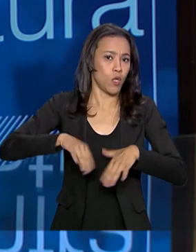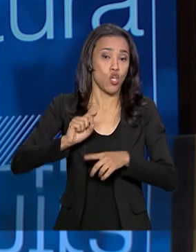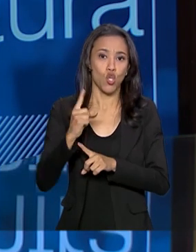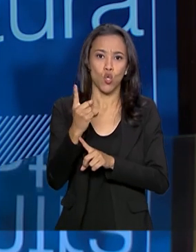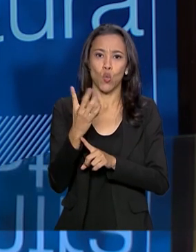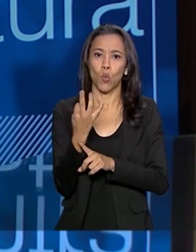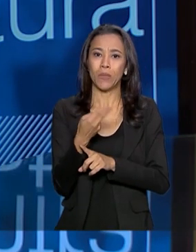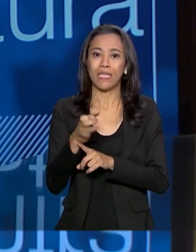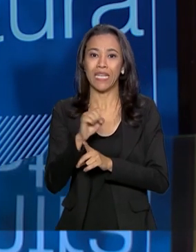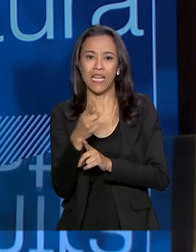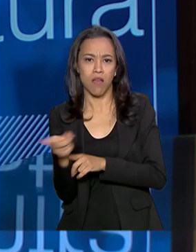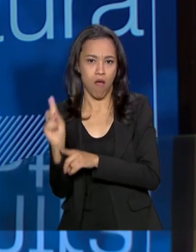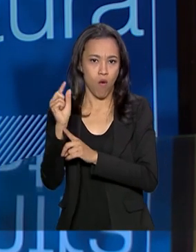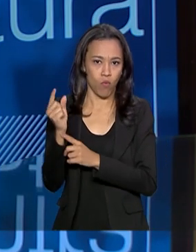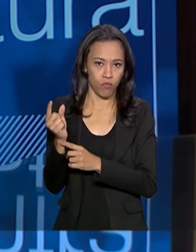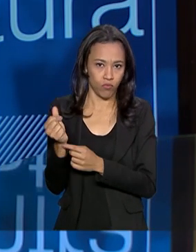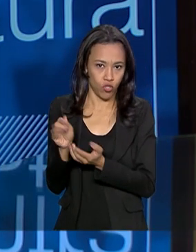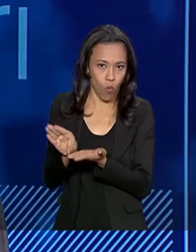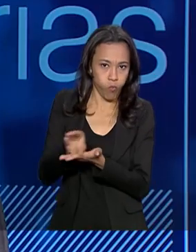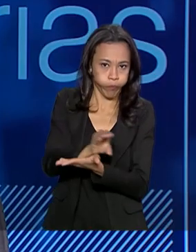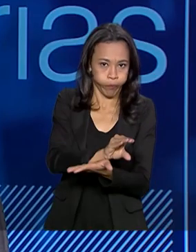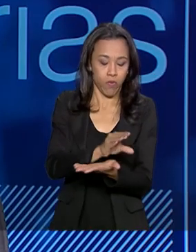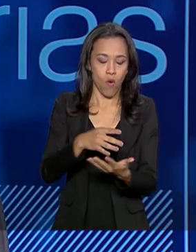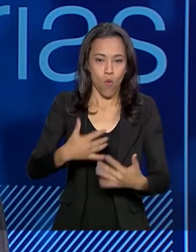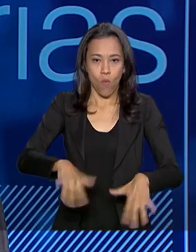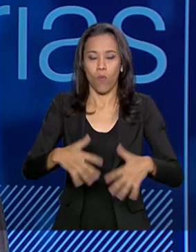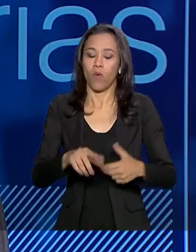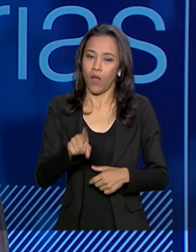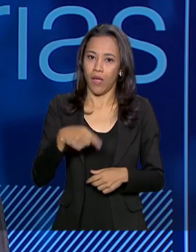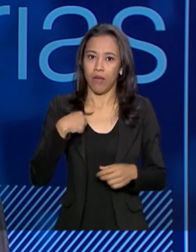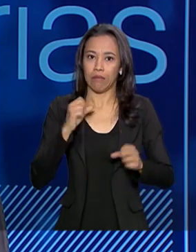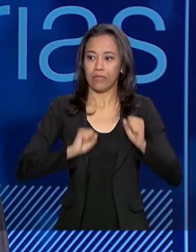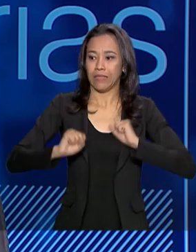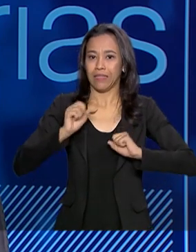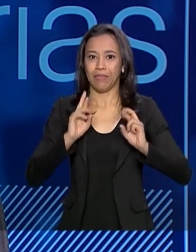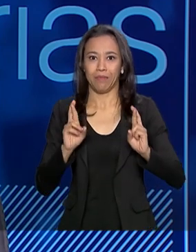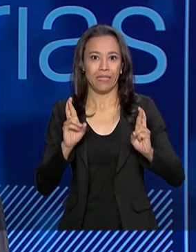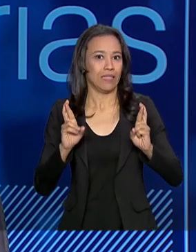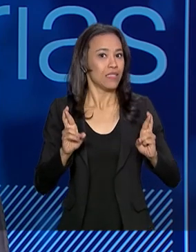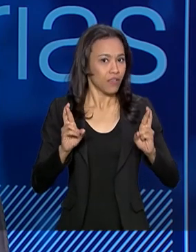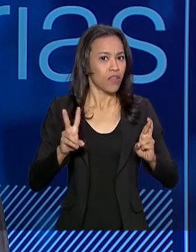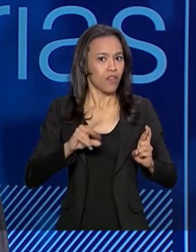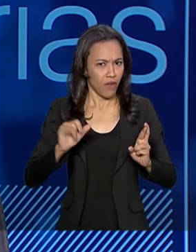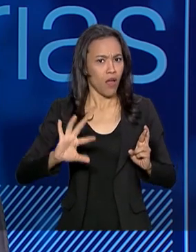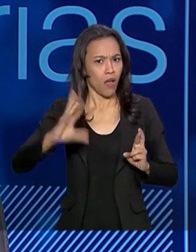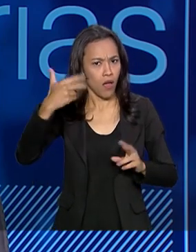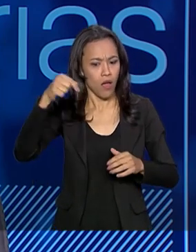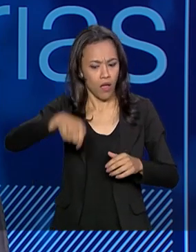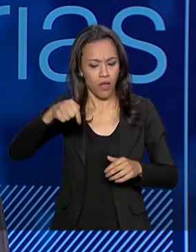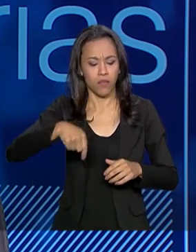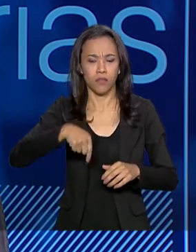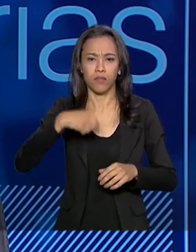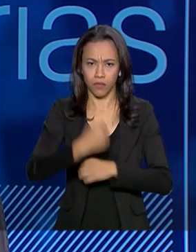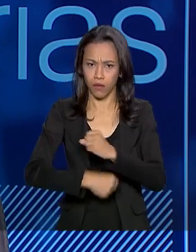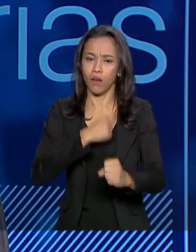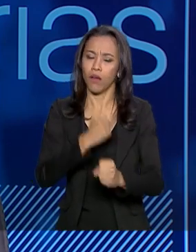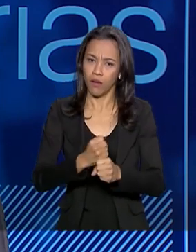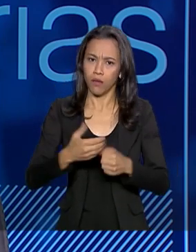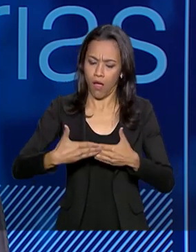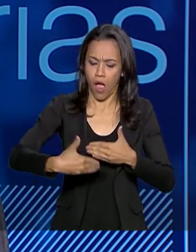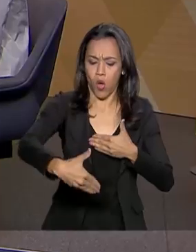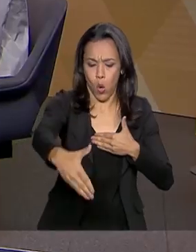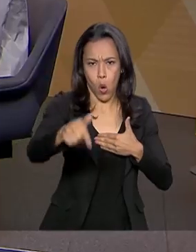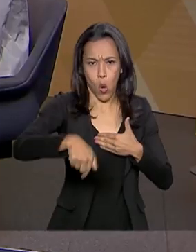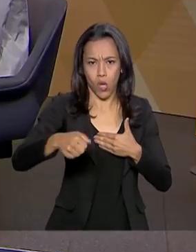trilhão de investimento. Então, realmente, é uma grande expectativa de que isso aconteça ainda esse ano. Acho que tem tudo para acontecer. Agora,